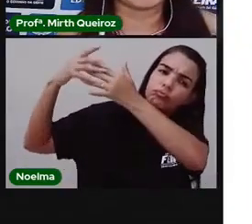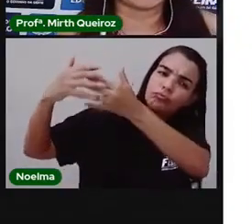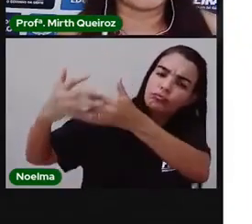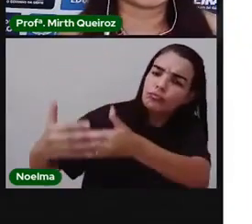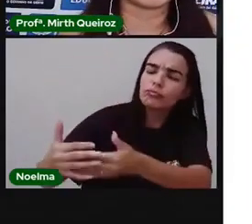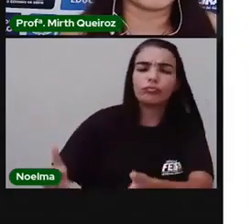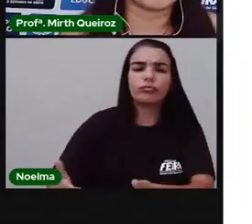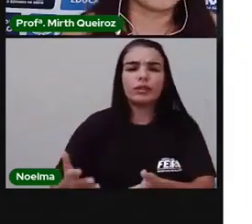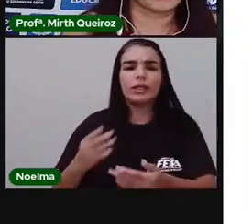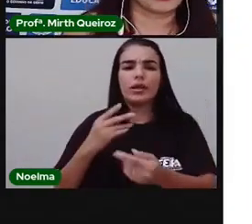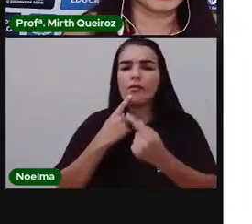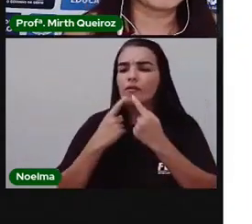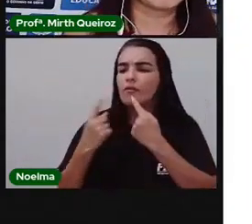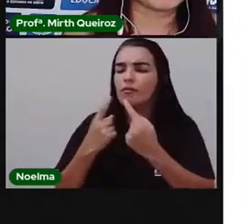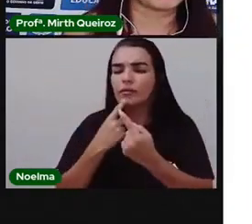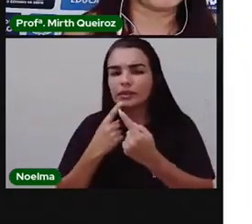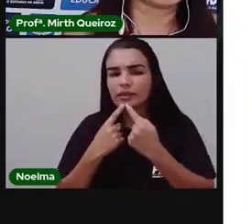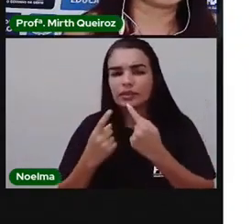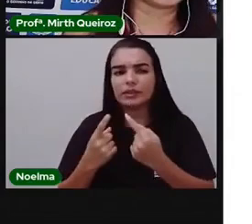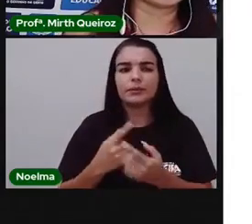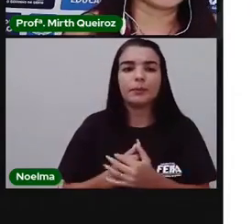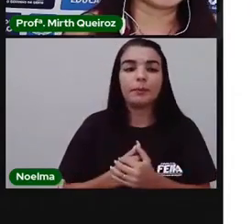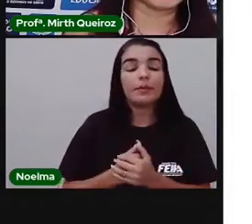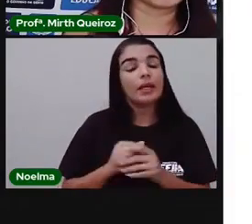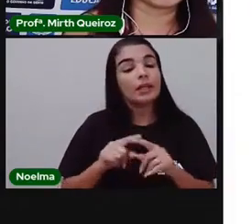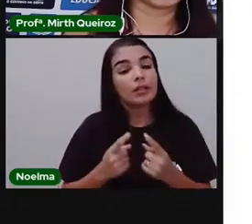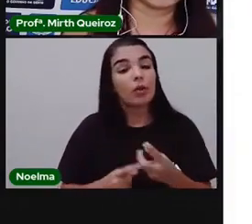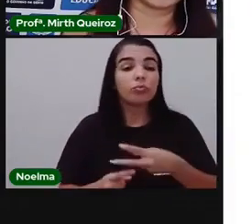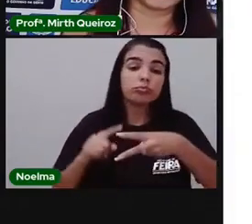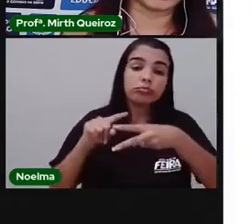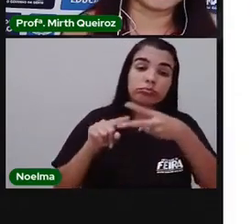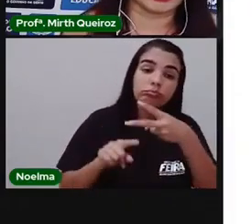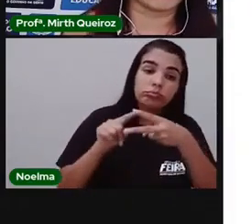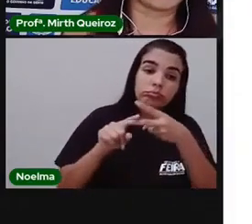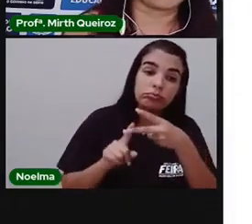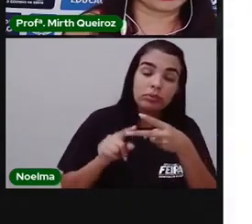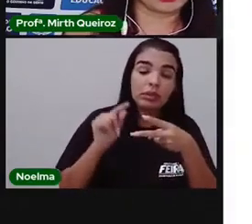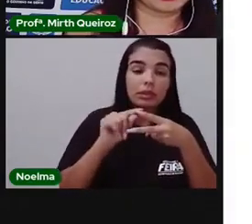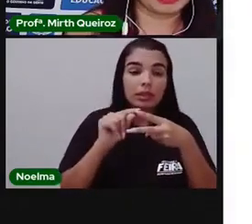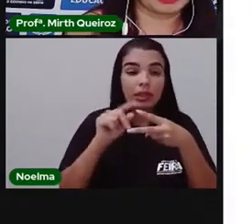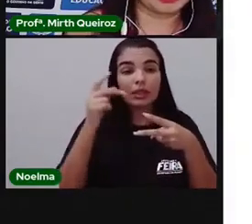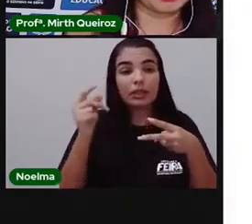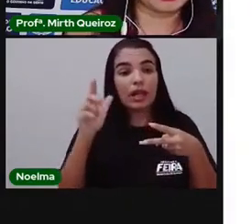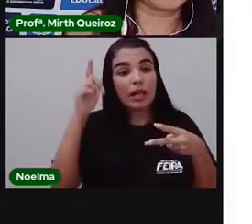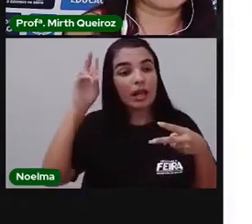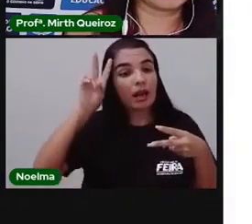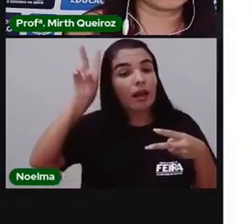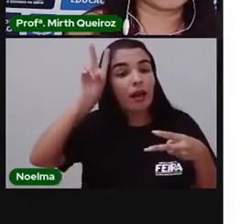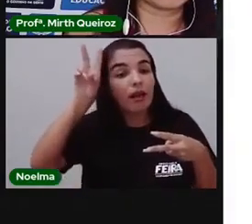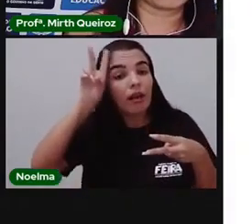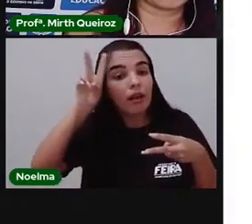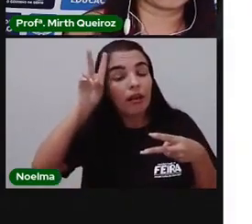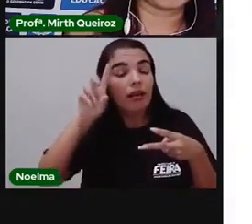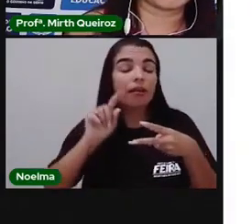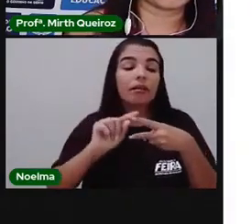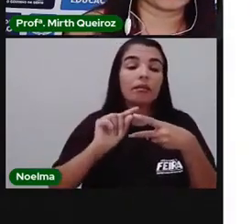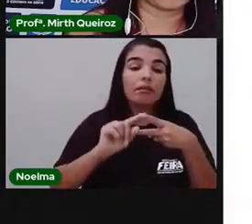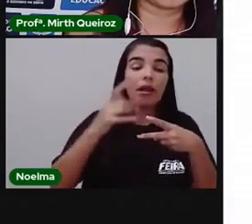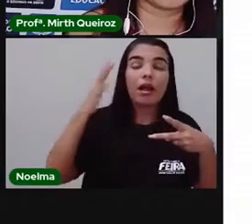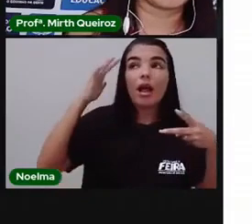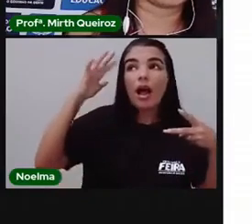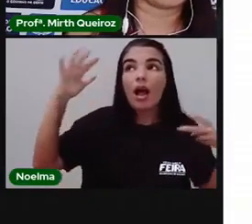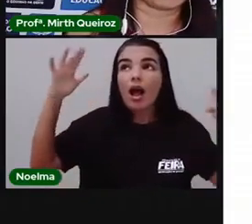pessoa através da oralidade. Então, são os dois gêneros que nós vamos utilizar. As lendas, que são esses contos